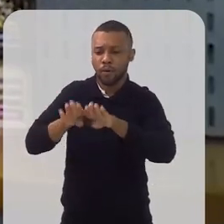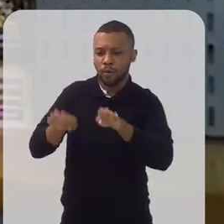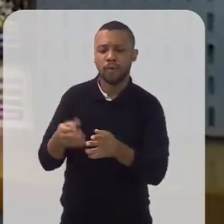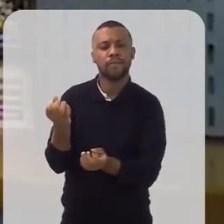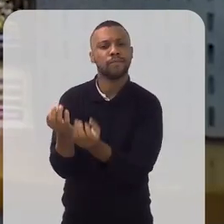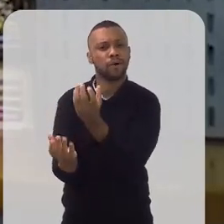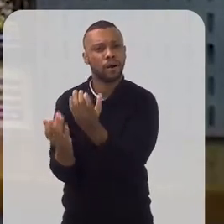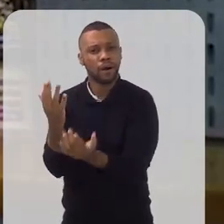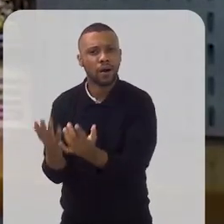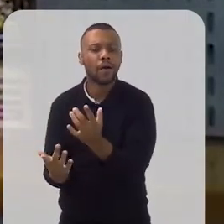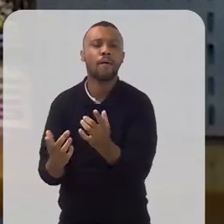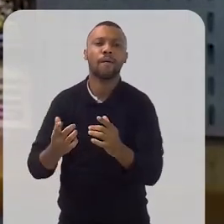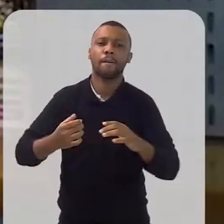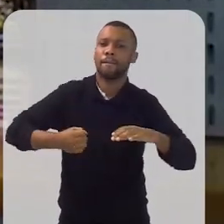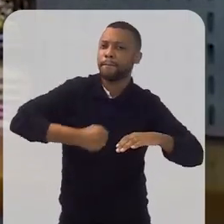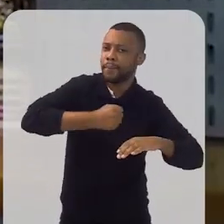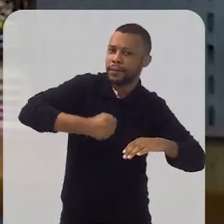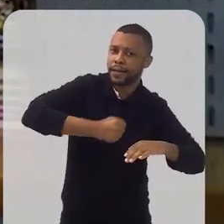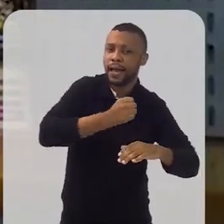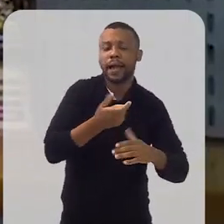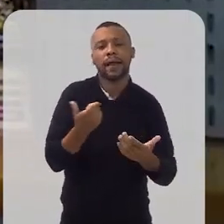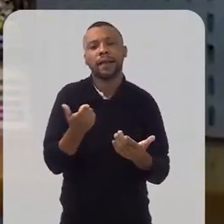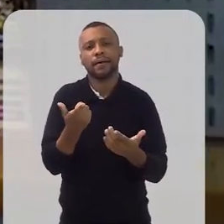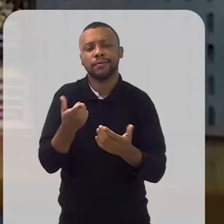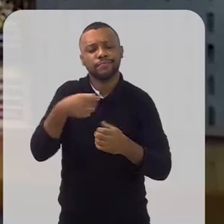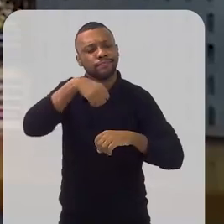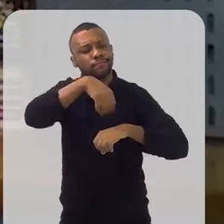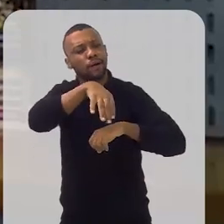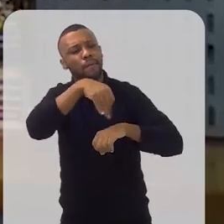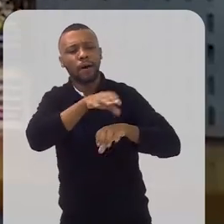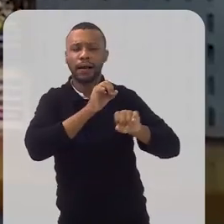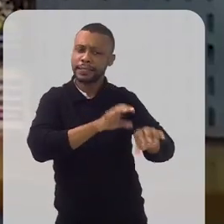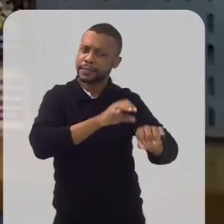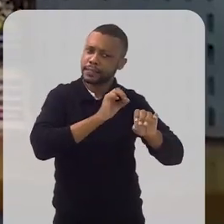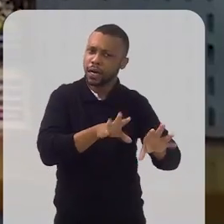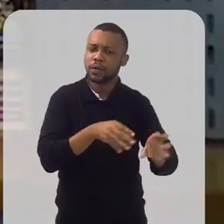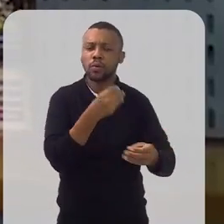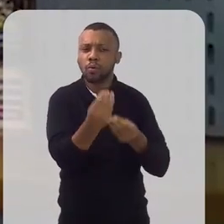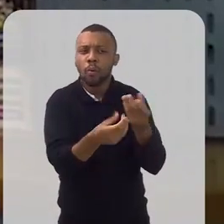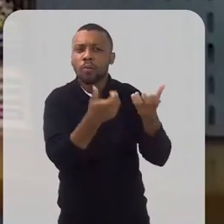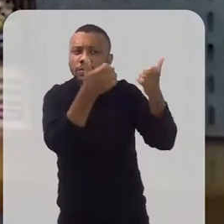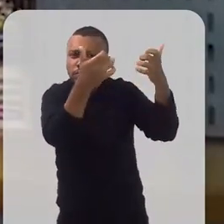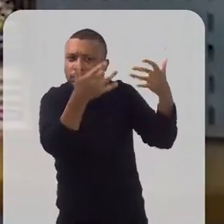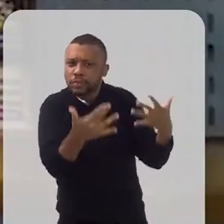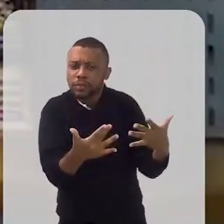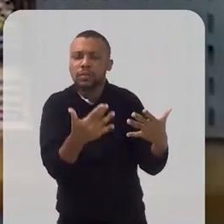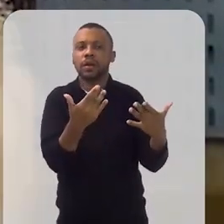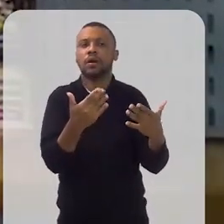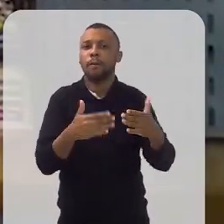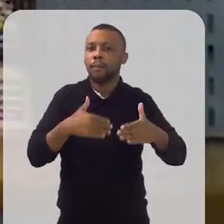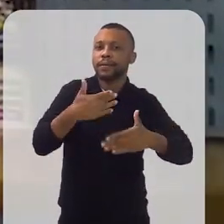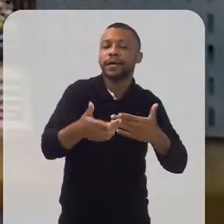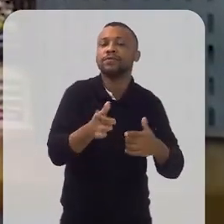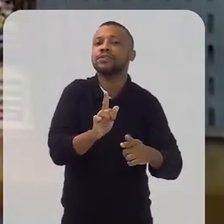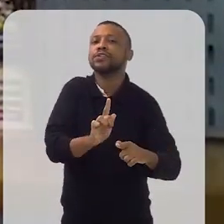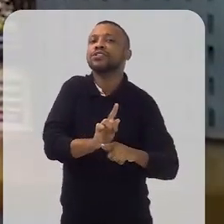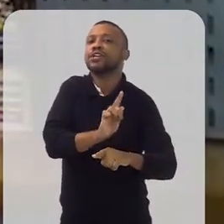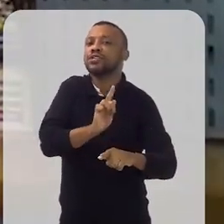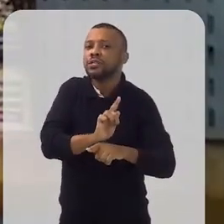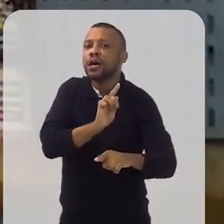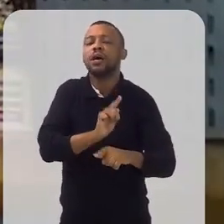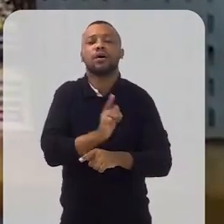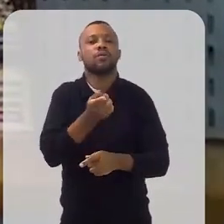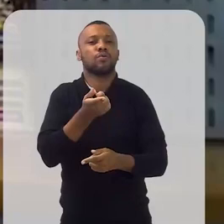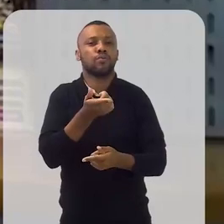panelas, capacitamos essas pessoas em processos de compra de alimento, em prestação de contas também, no processo de gestão